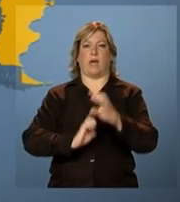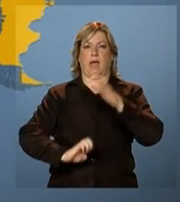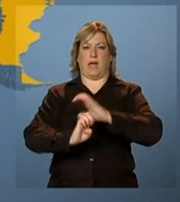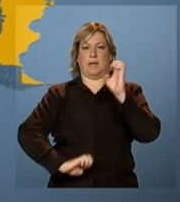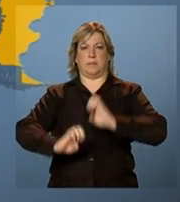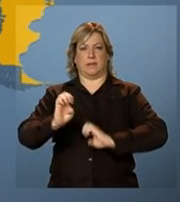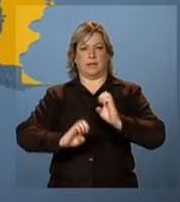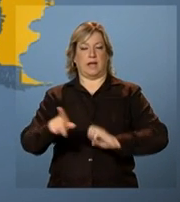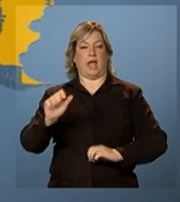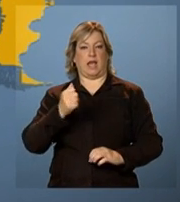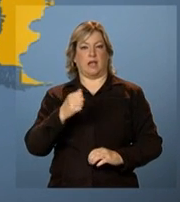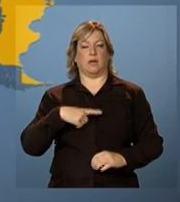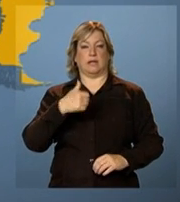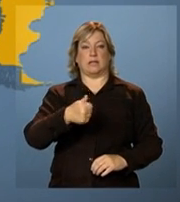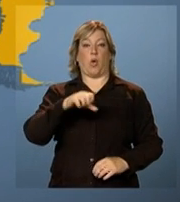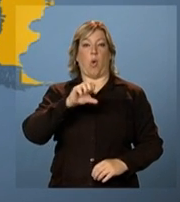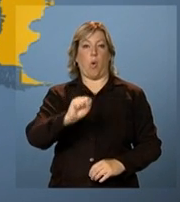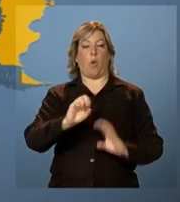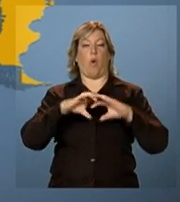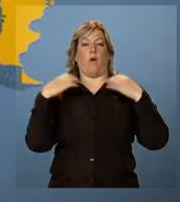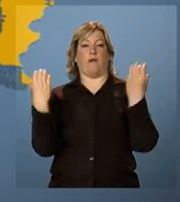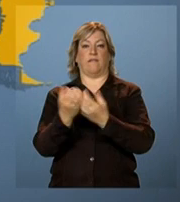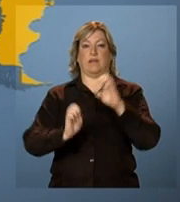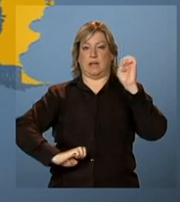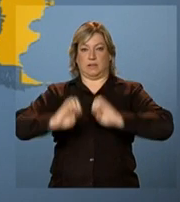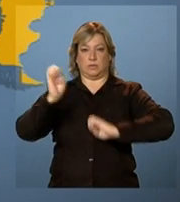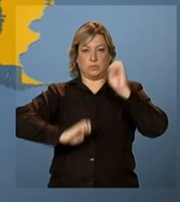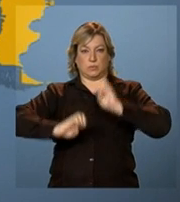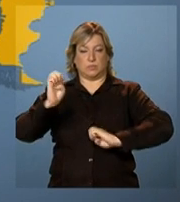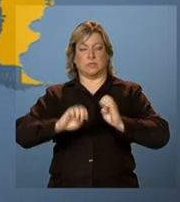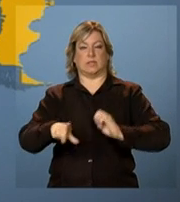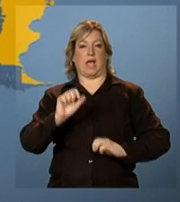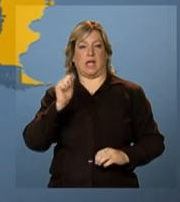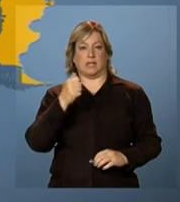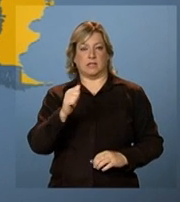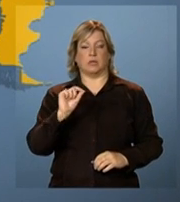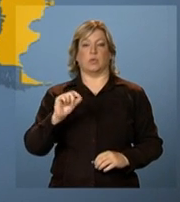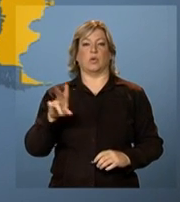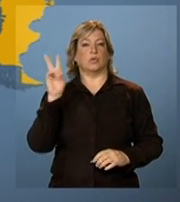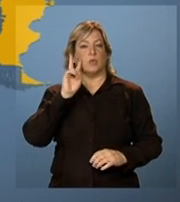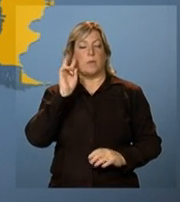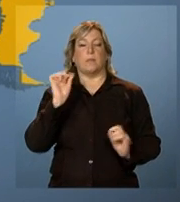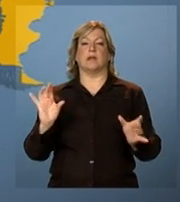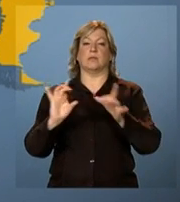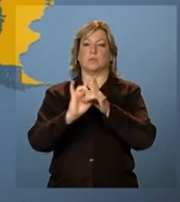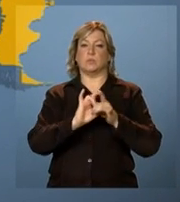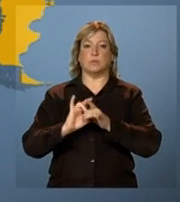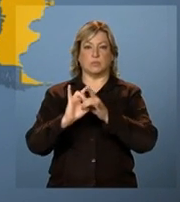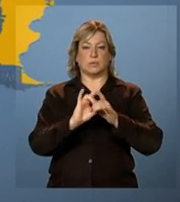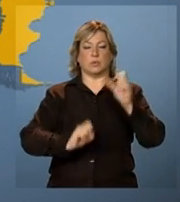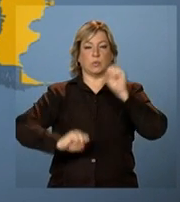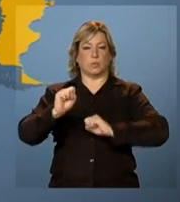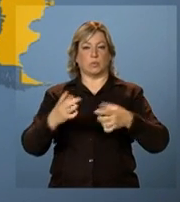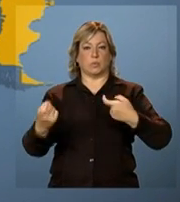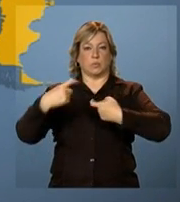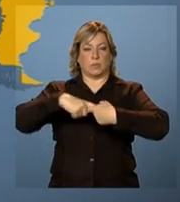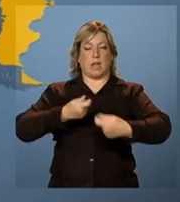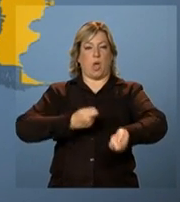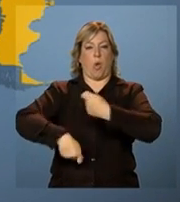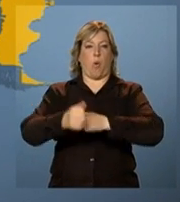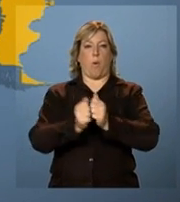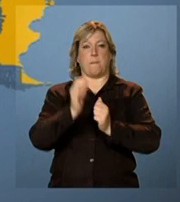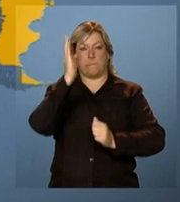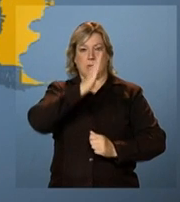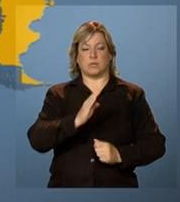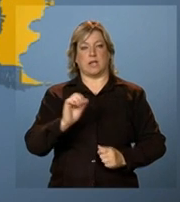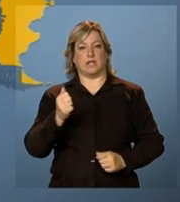O tema da 18ª Conferência Industrial Argentina é a integração industrial com o Brasil. Na visão de empresários